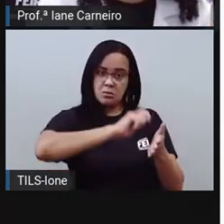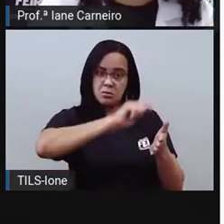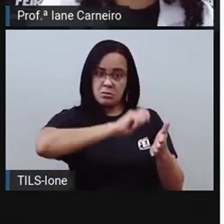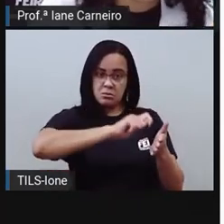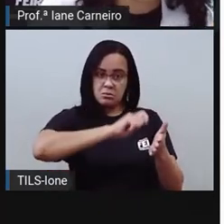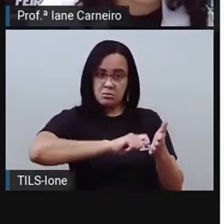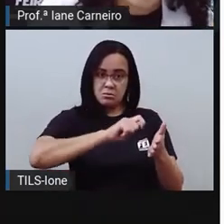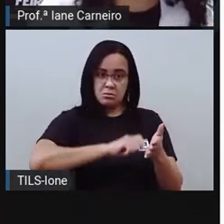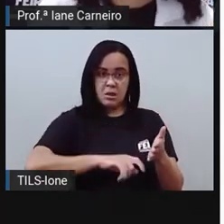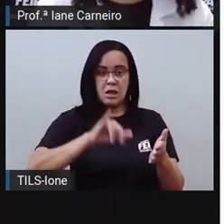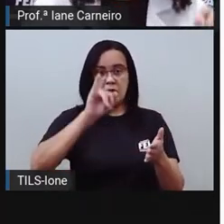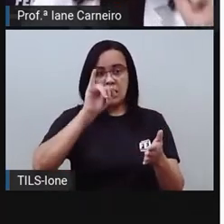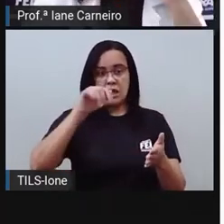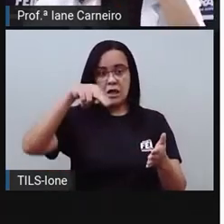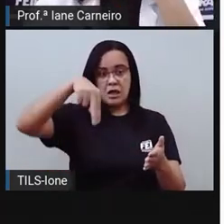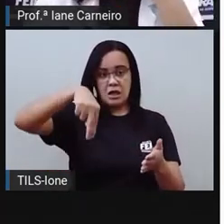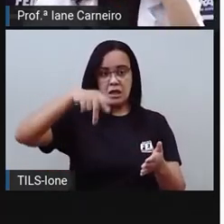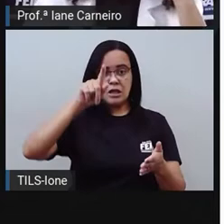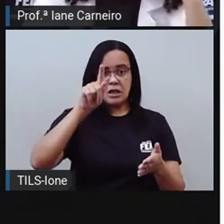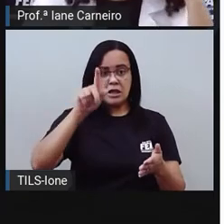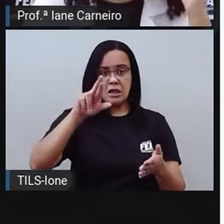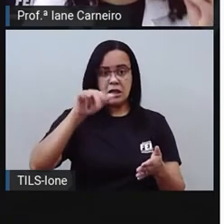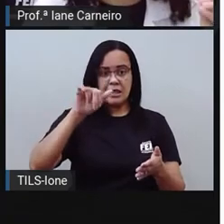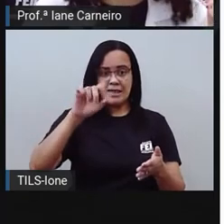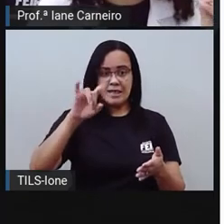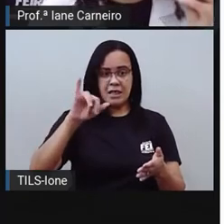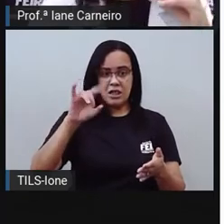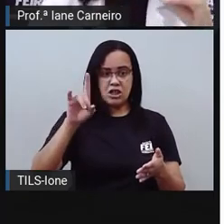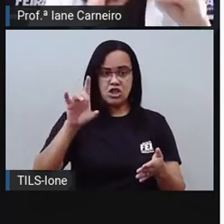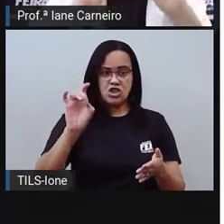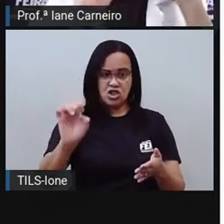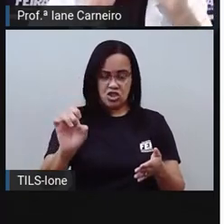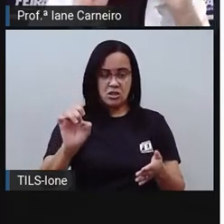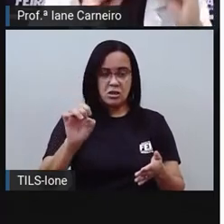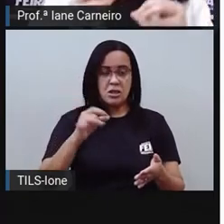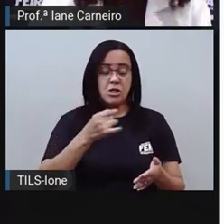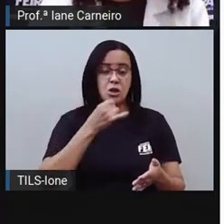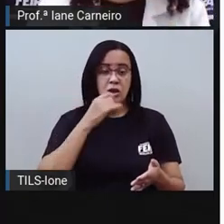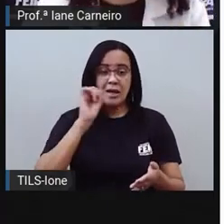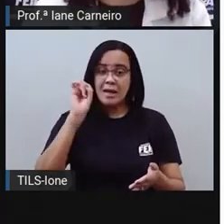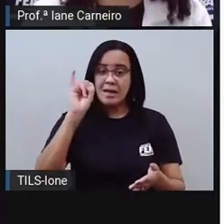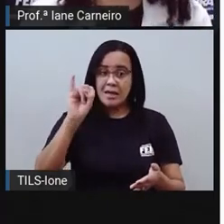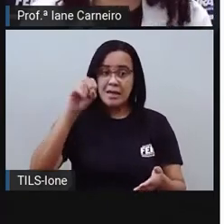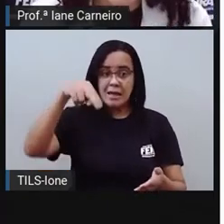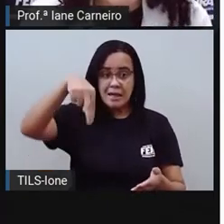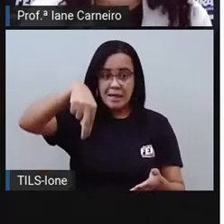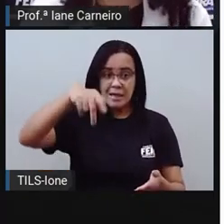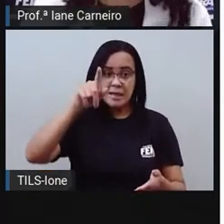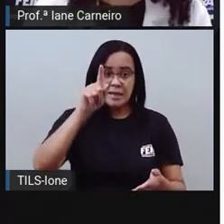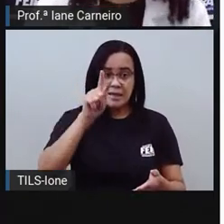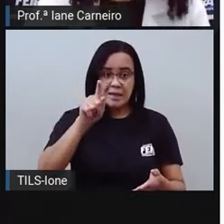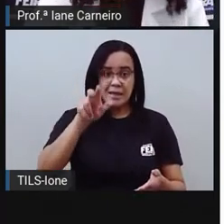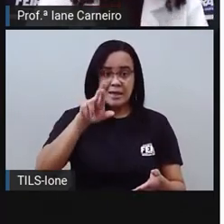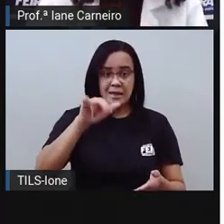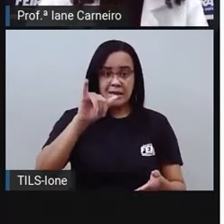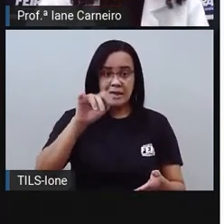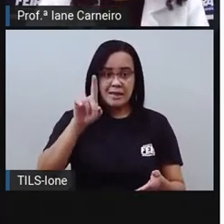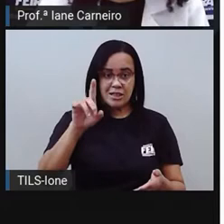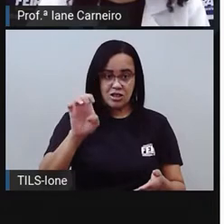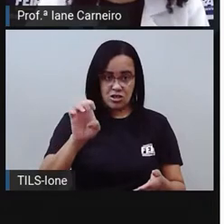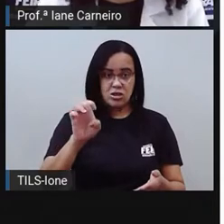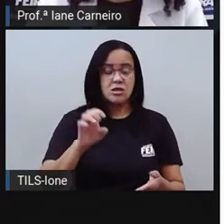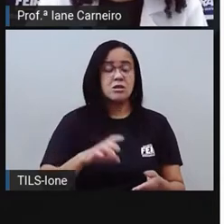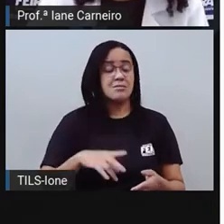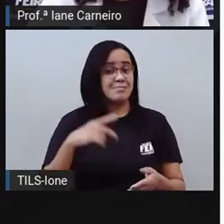-Bellinghausen. Esse nome é pra sempre, fica assim, ó, trabalhosa em falar esse nome, porque ele é